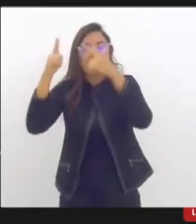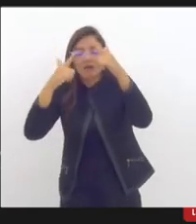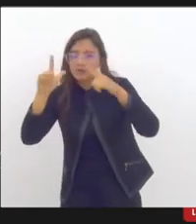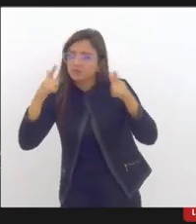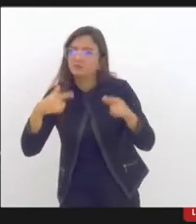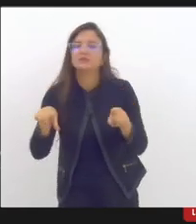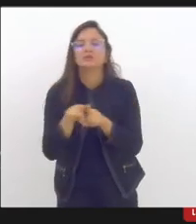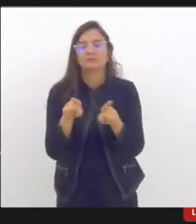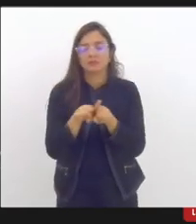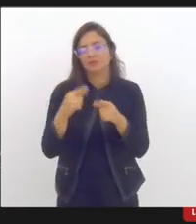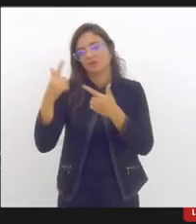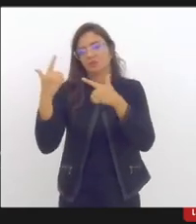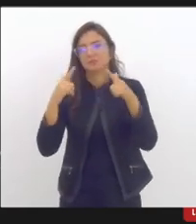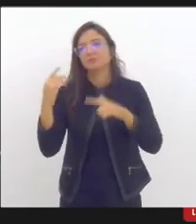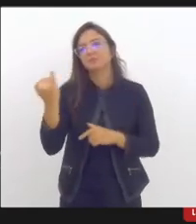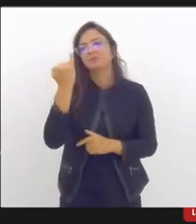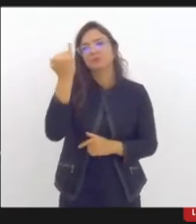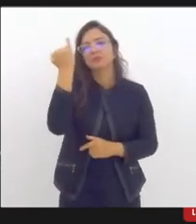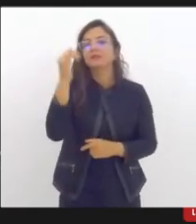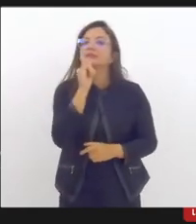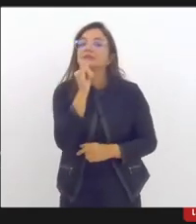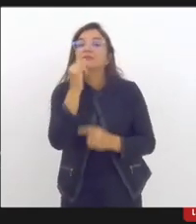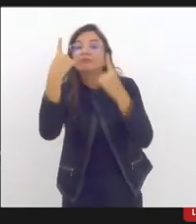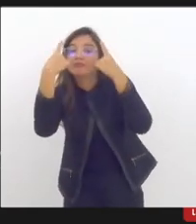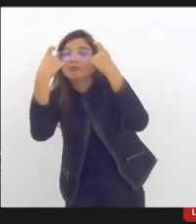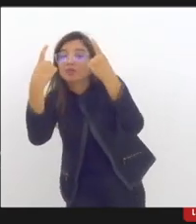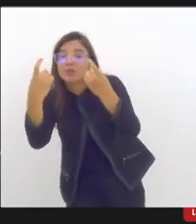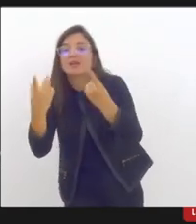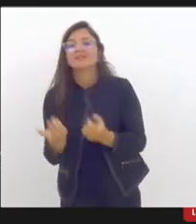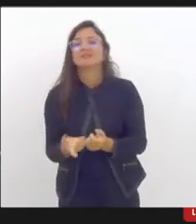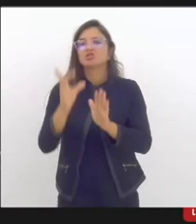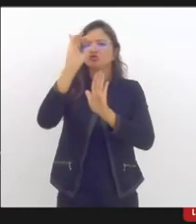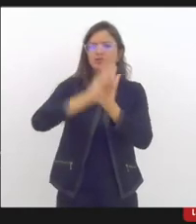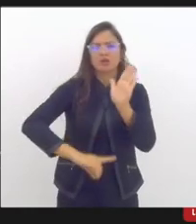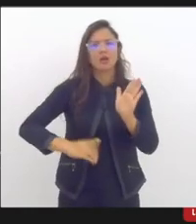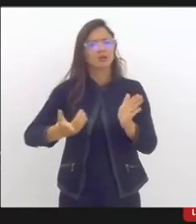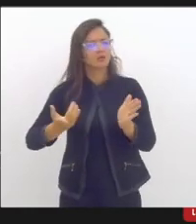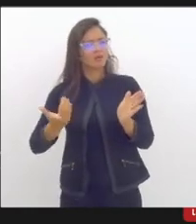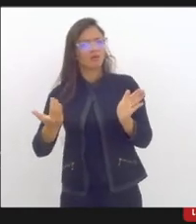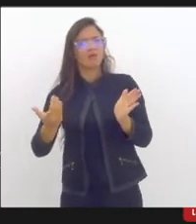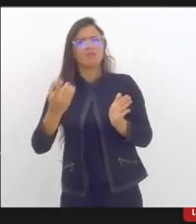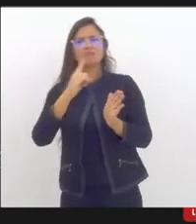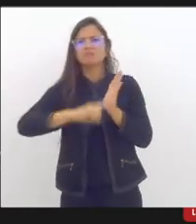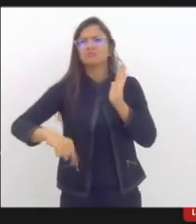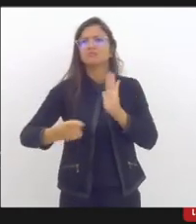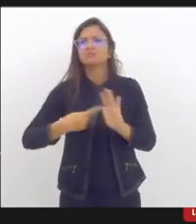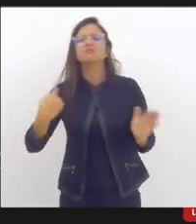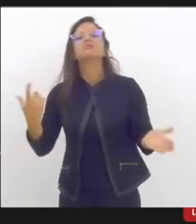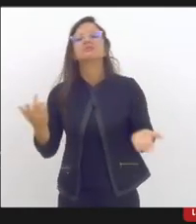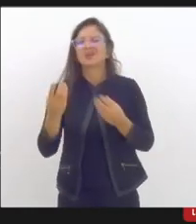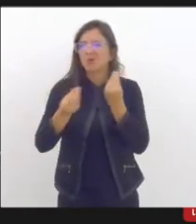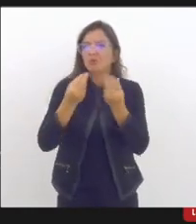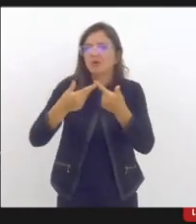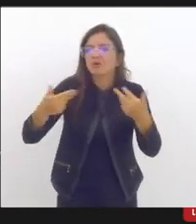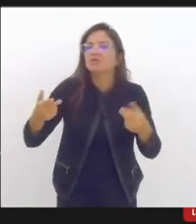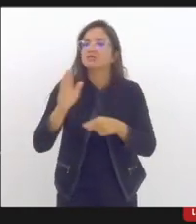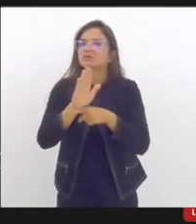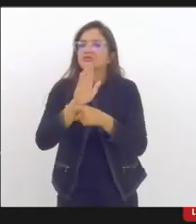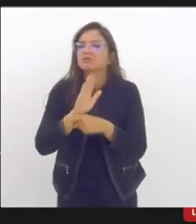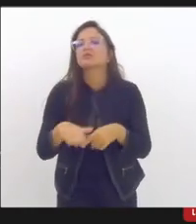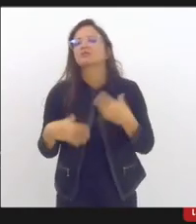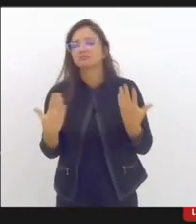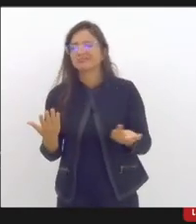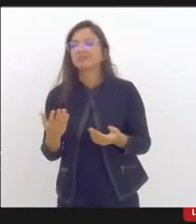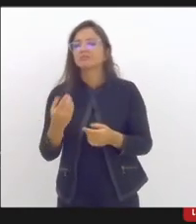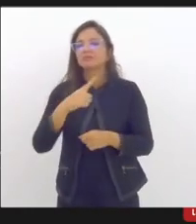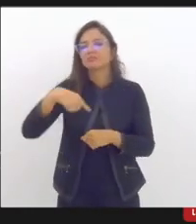de situações de violências, violações de direitos. E é sempre na perspectiva de instrumentalizar mesmo